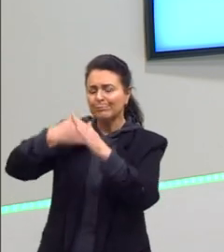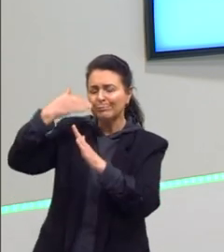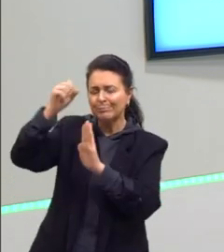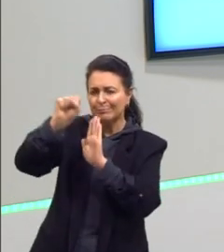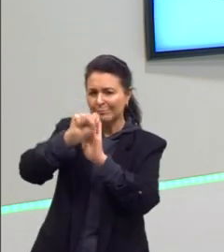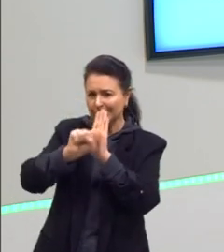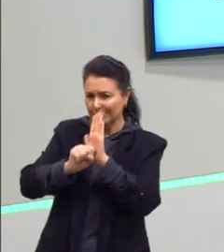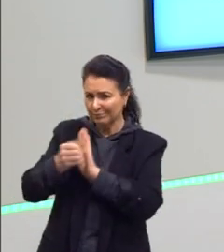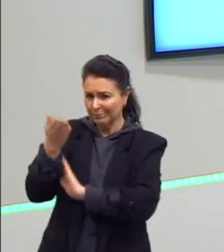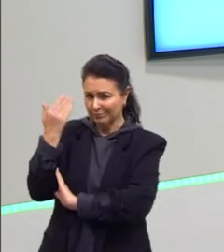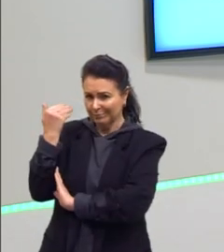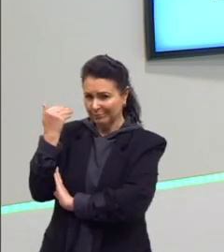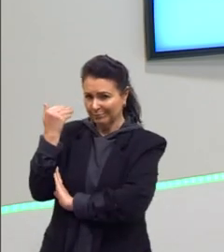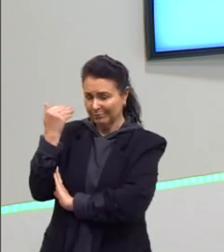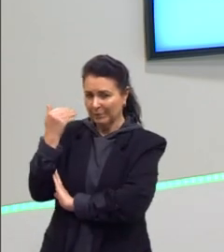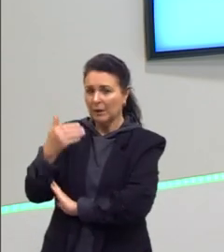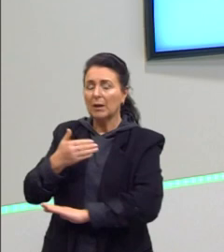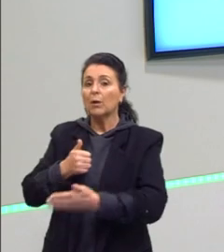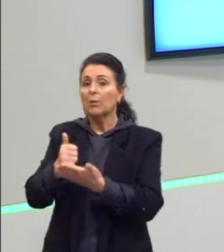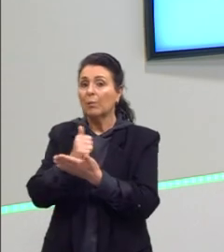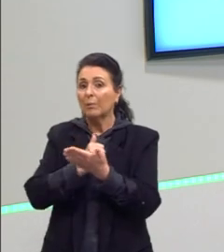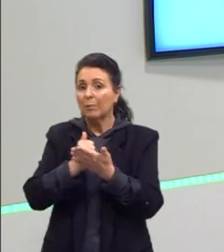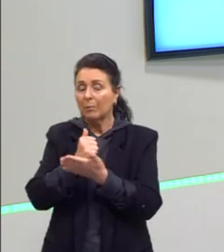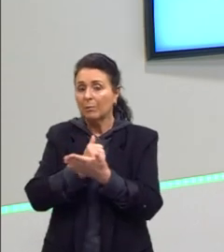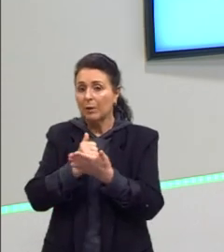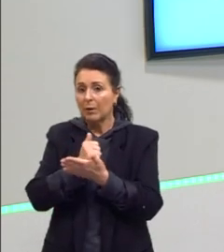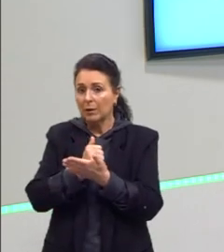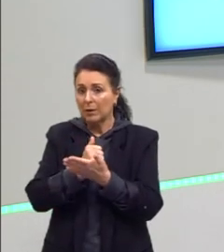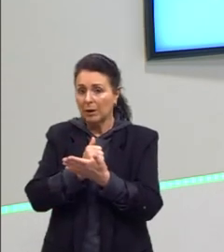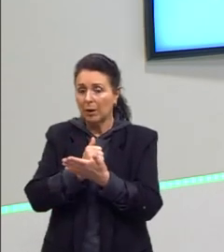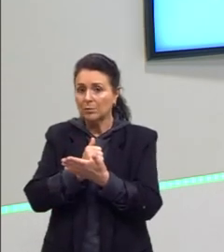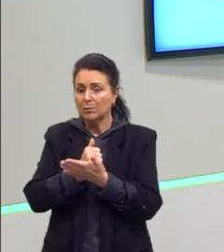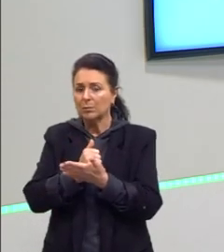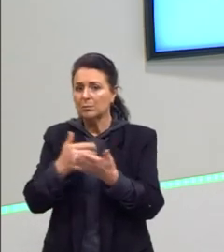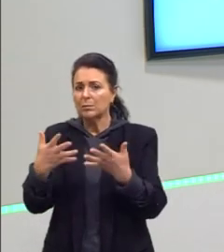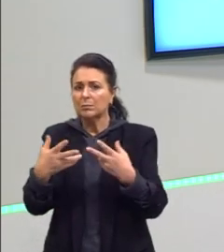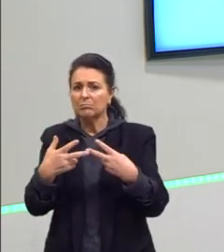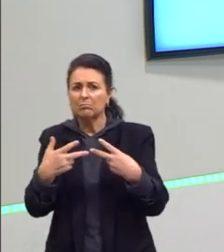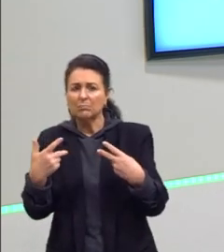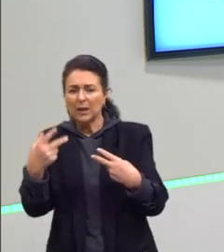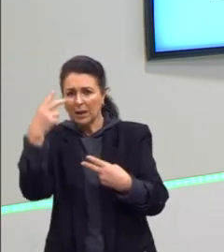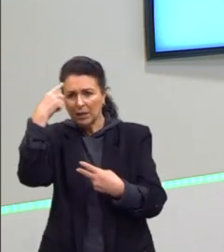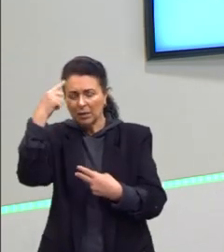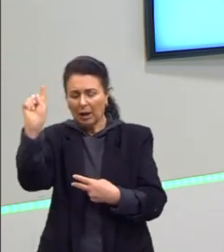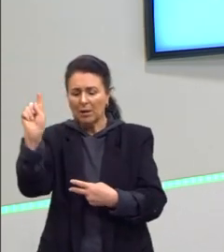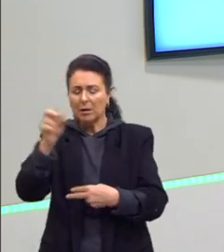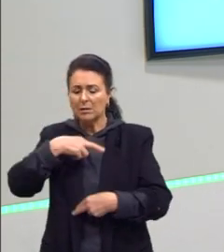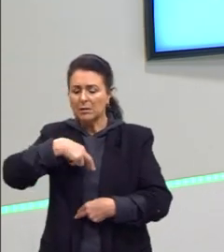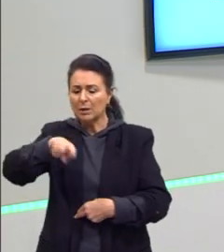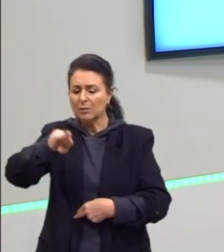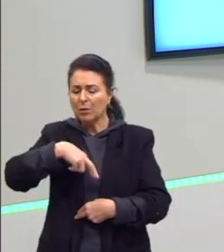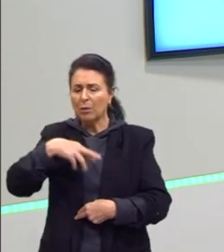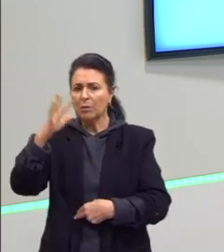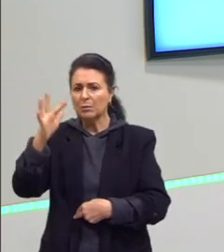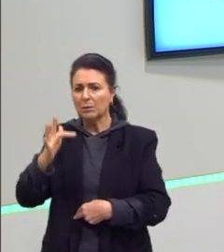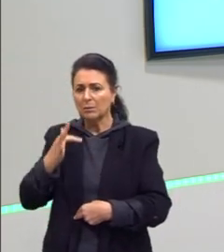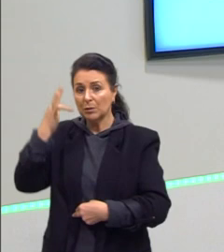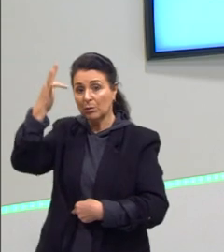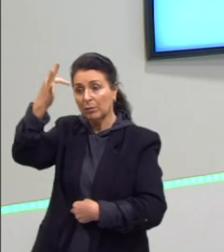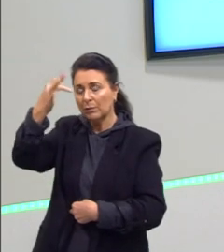sempre baseadas em princípios religiosos, filosóficos e culturais.